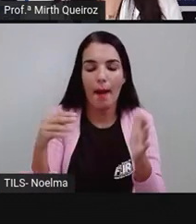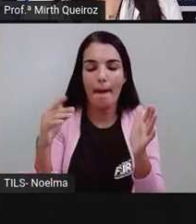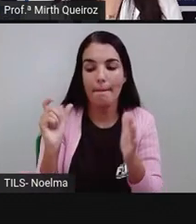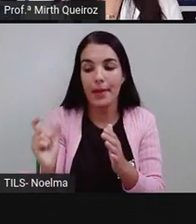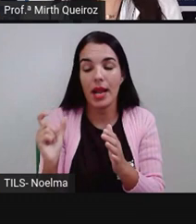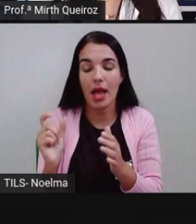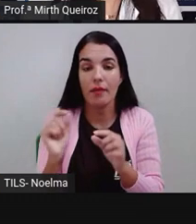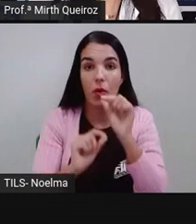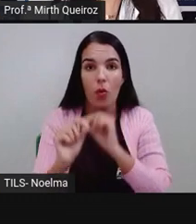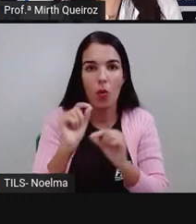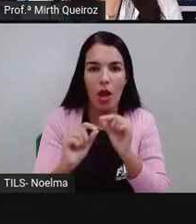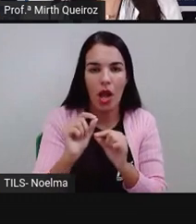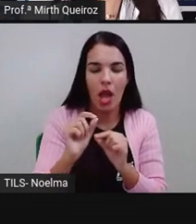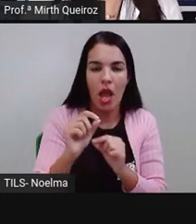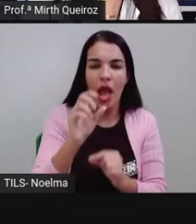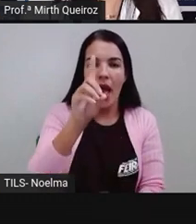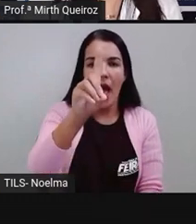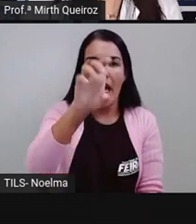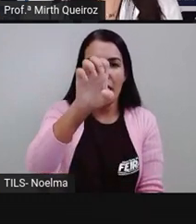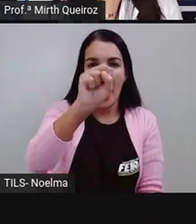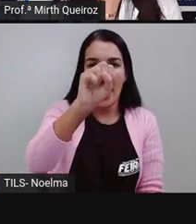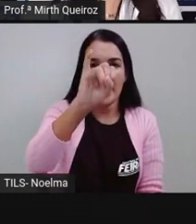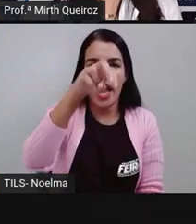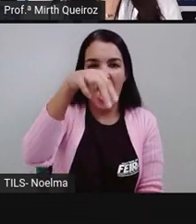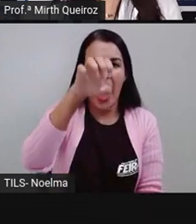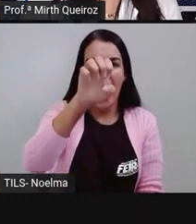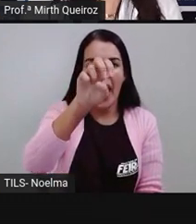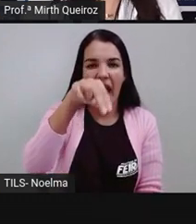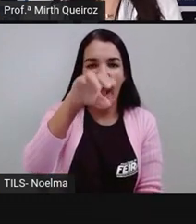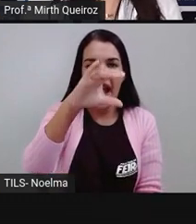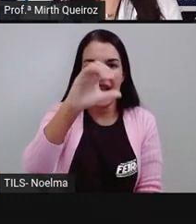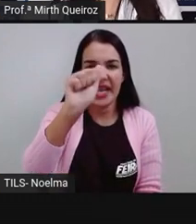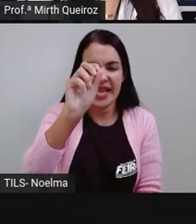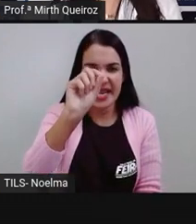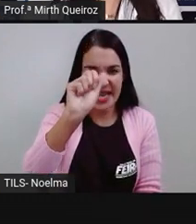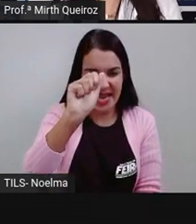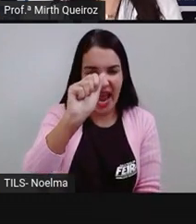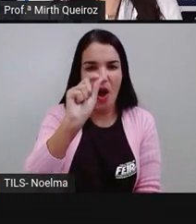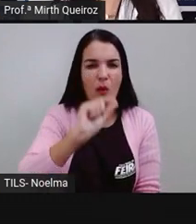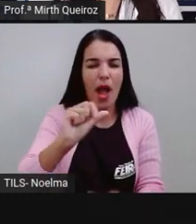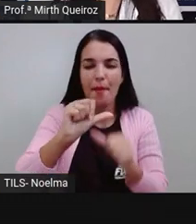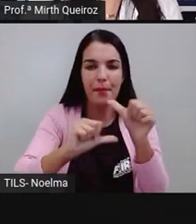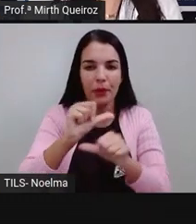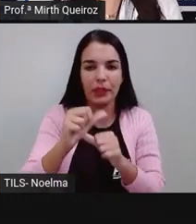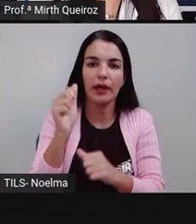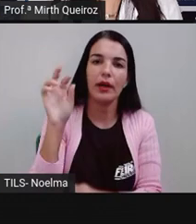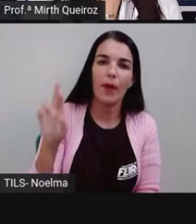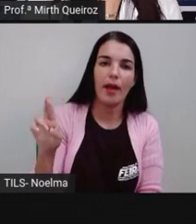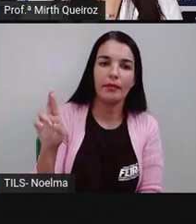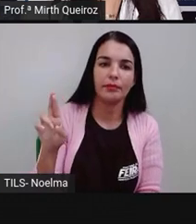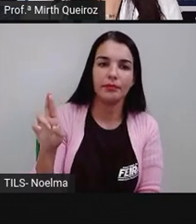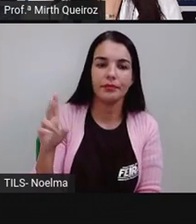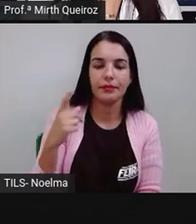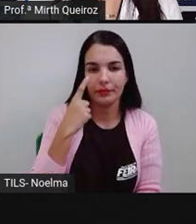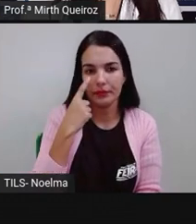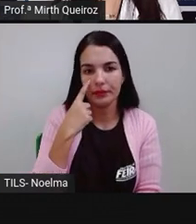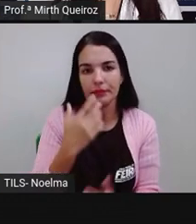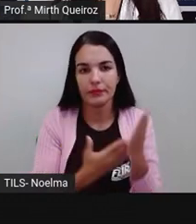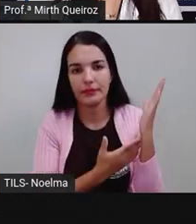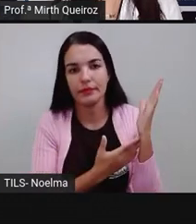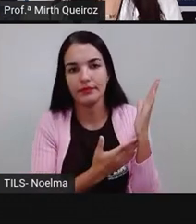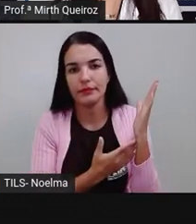é aquela parte da palavra que muda de acordo com sua conjugação, que seria o R. Olha só